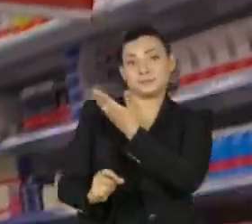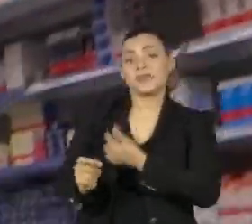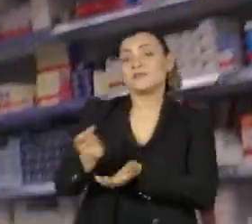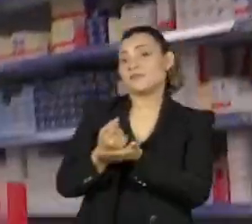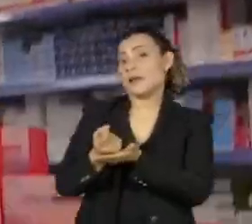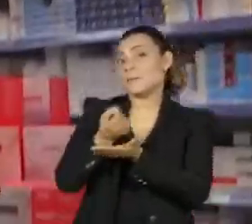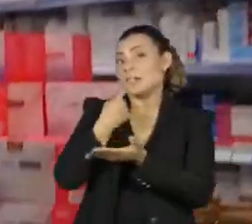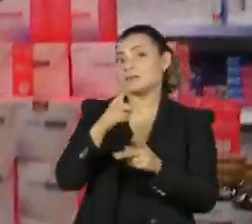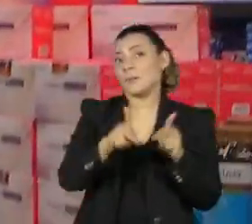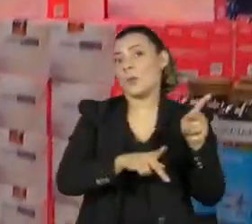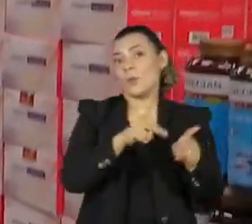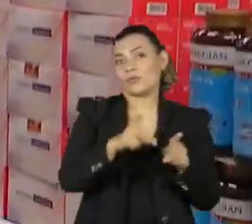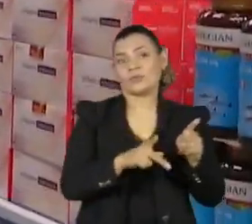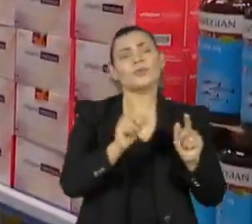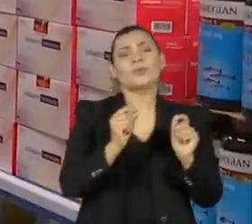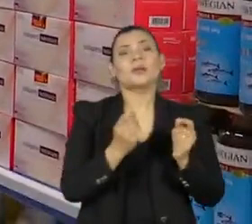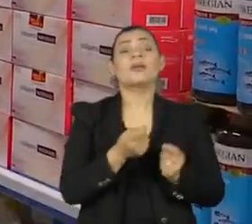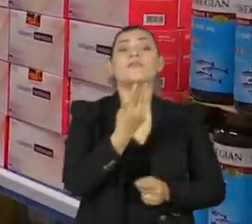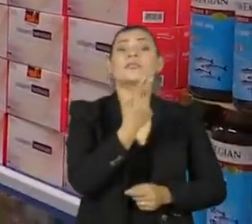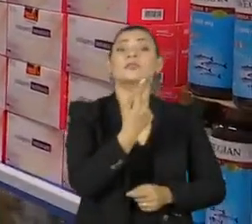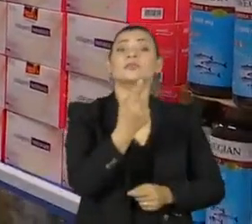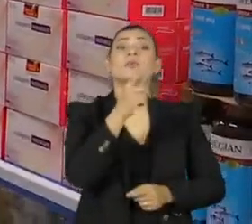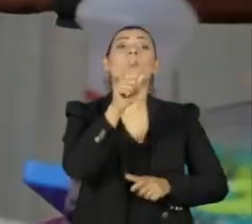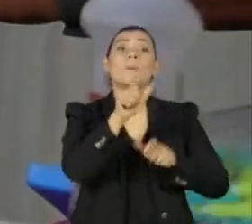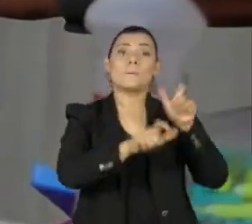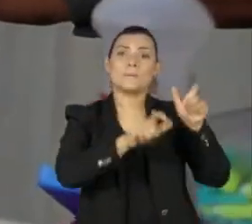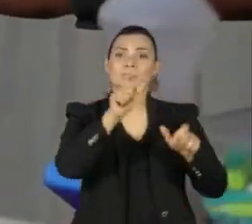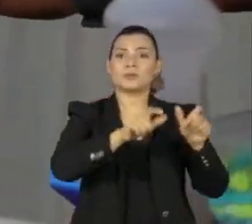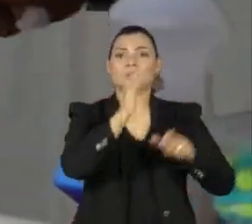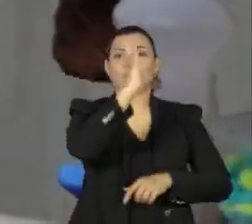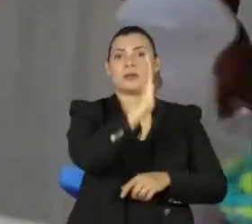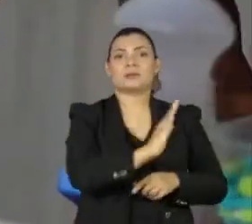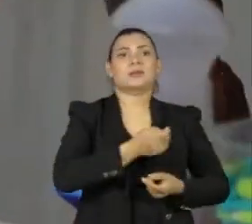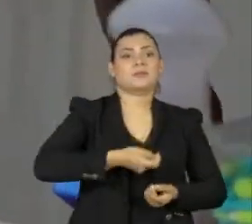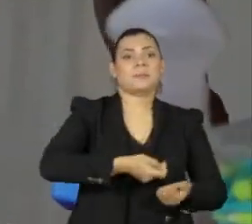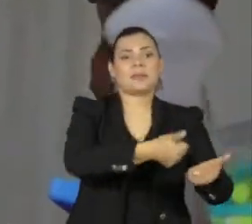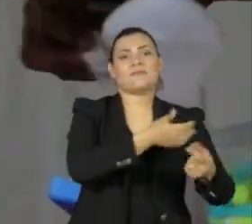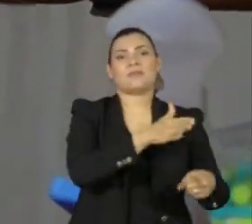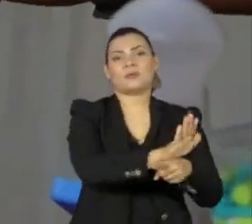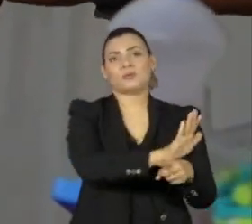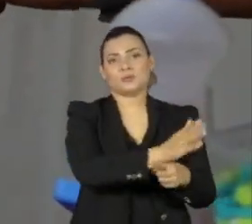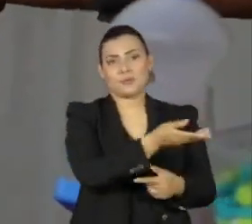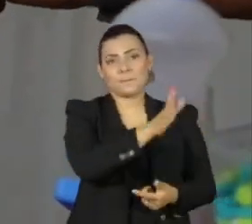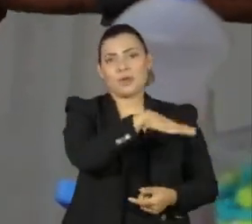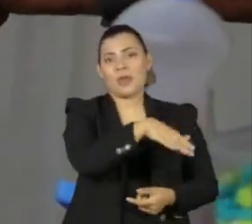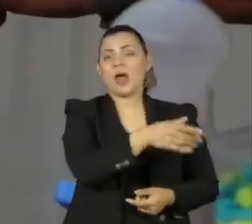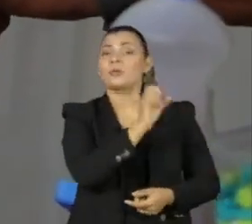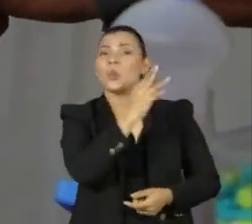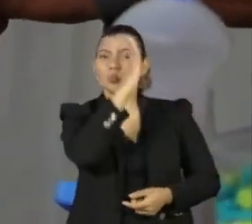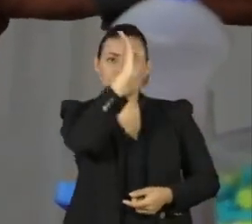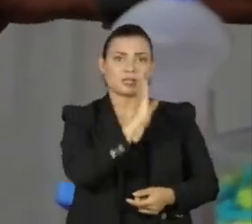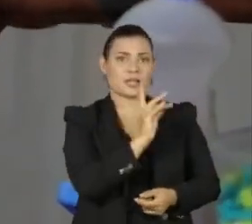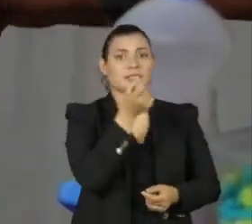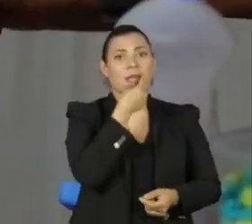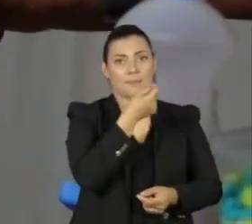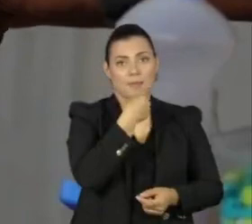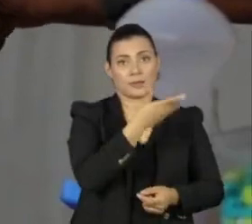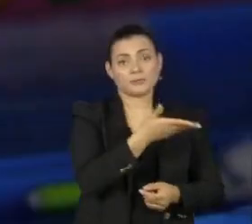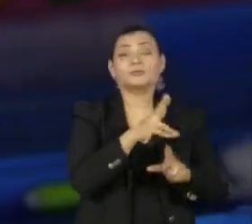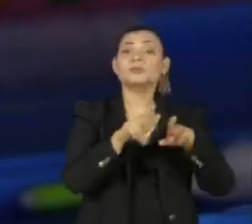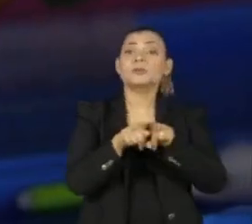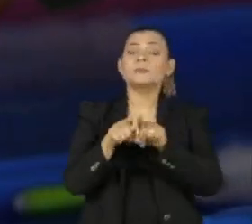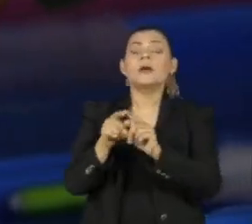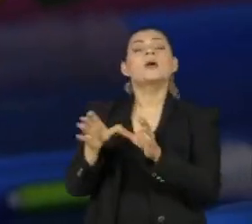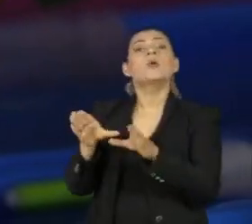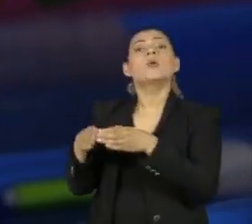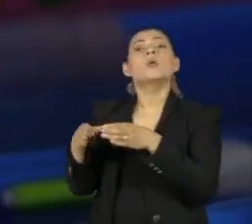que atende a mais de 21 milhões de brasileiros. As despesas para o custeio do atendimento à saúde da população indígena